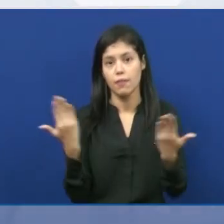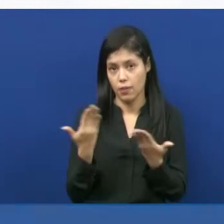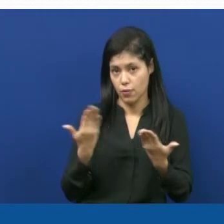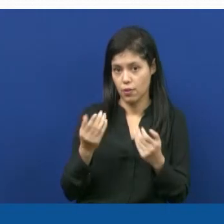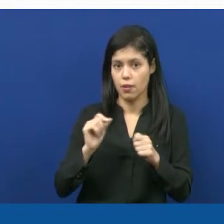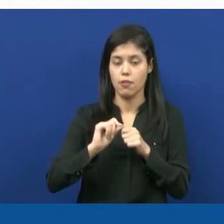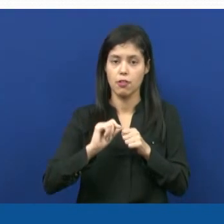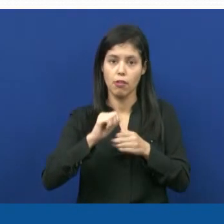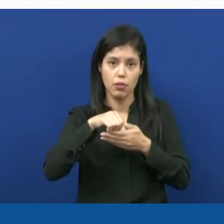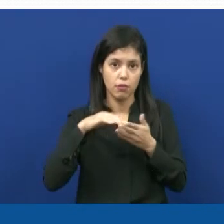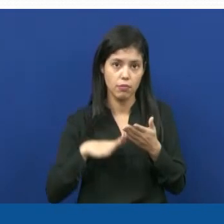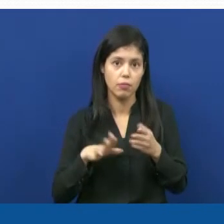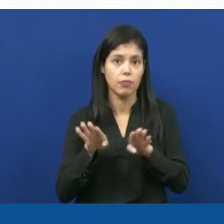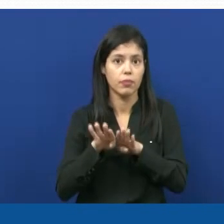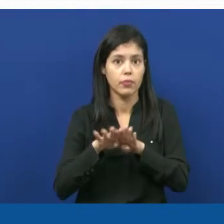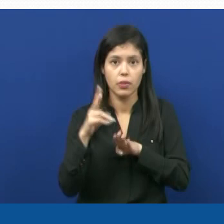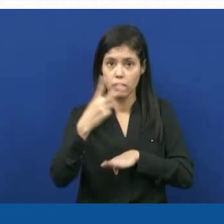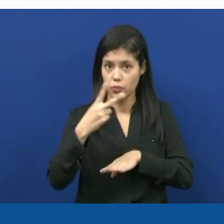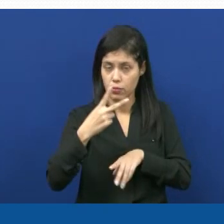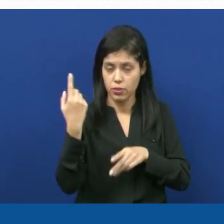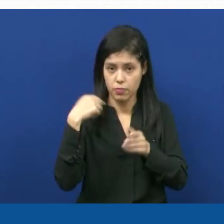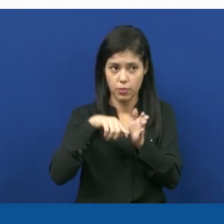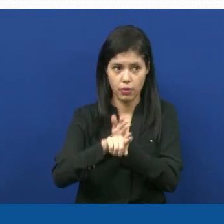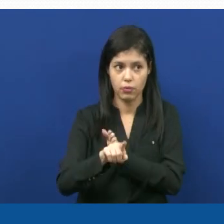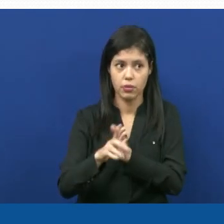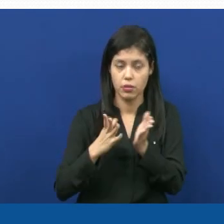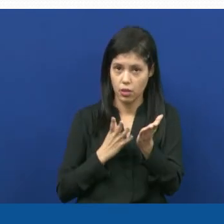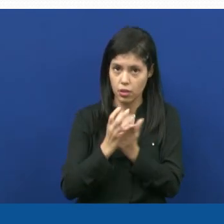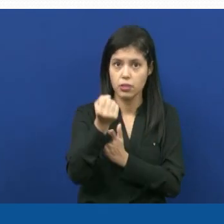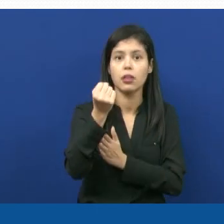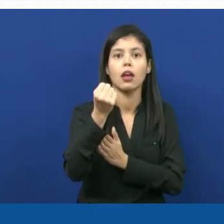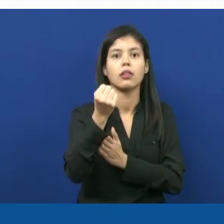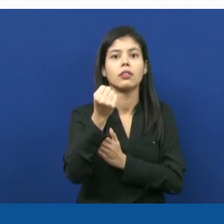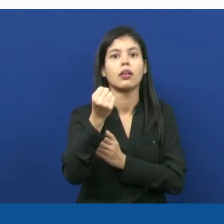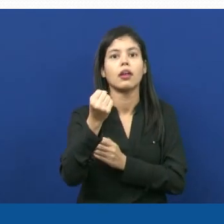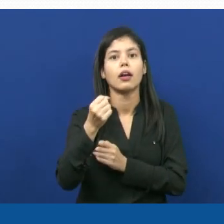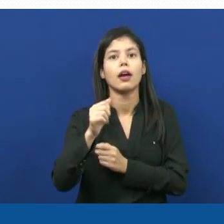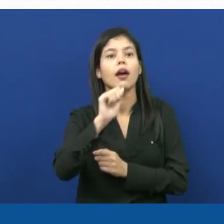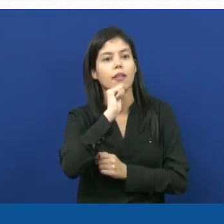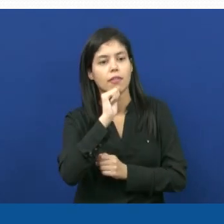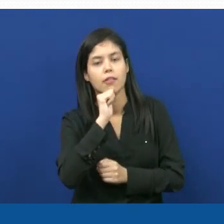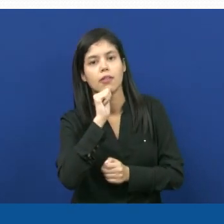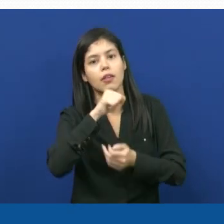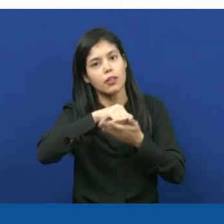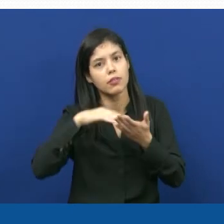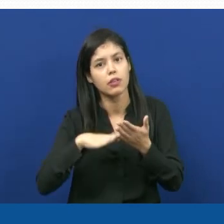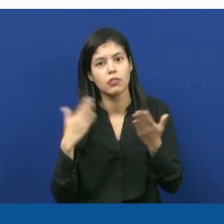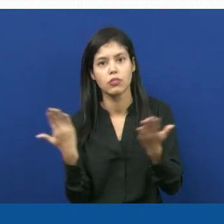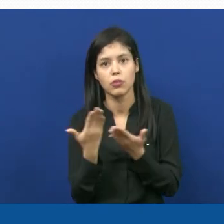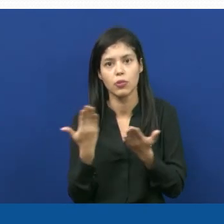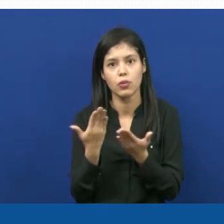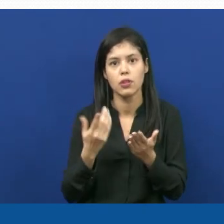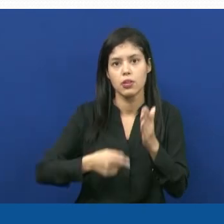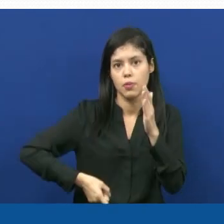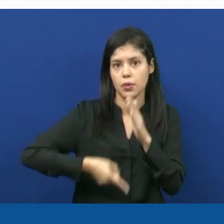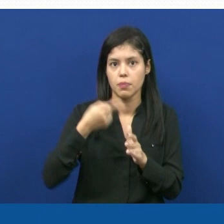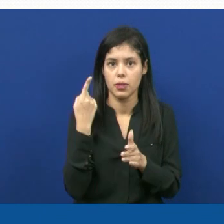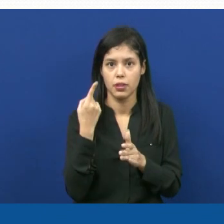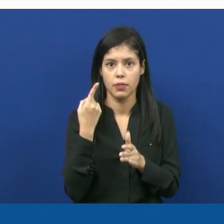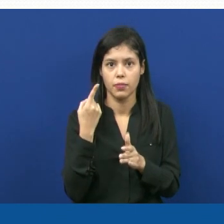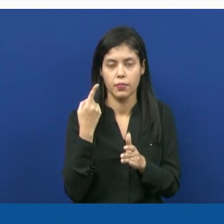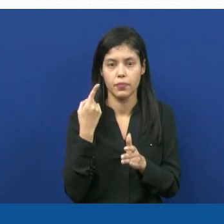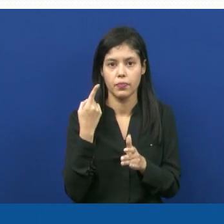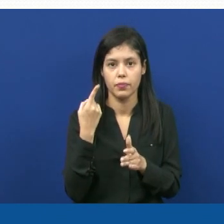hoje, a gente tem aí duas questões que resgatam o conteúdo que a gente viu na aula de hoje. A primeira questão diz o